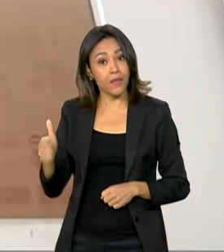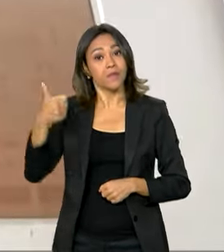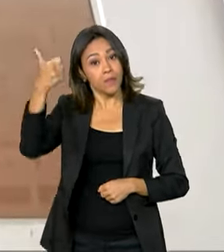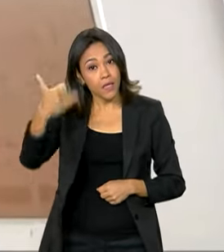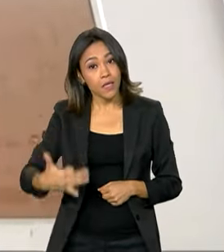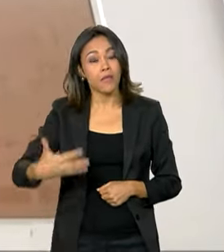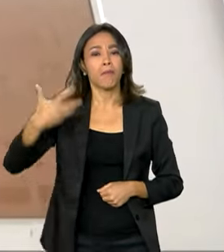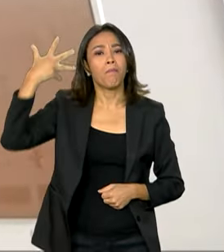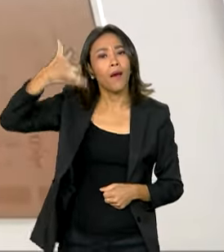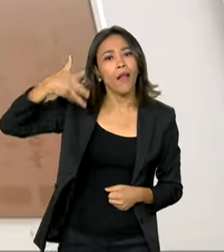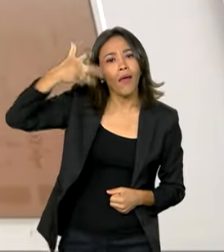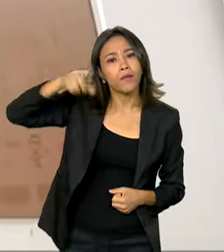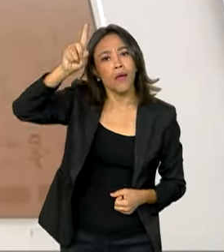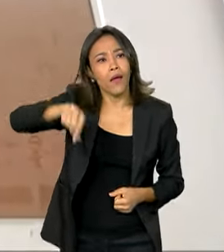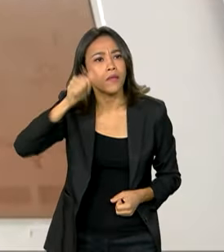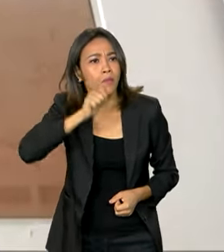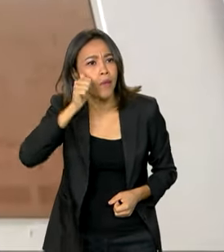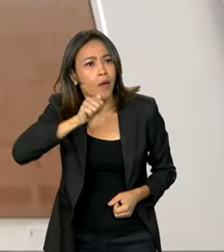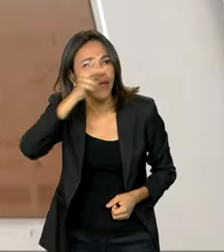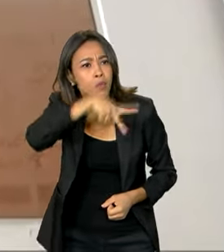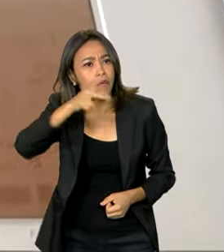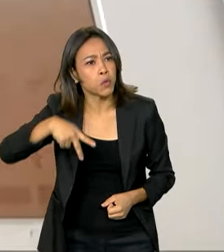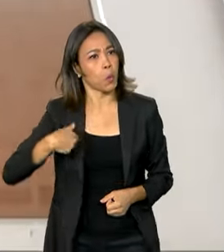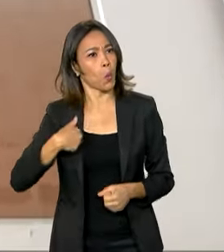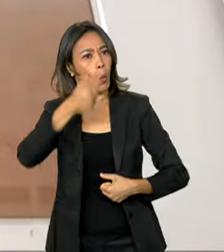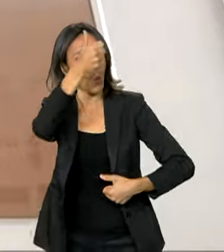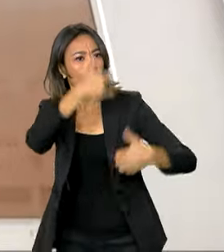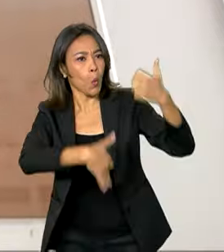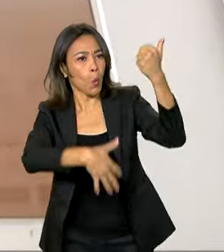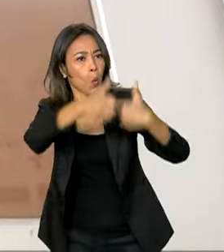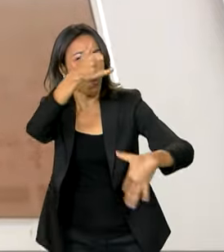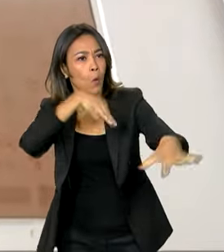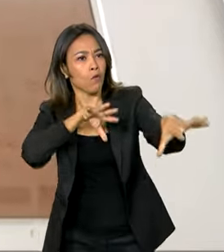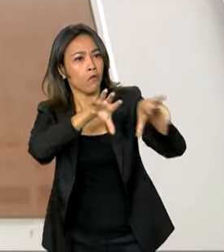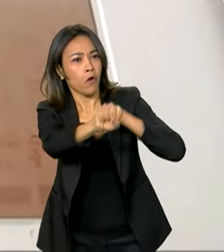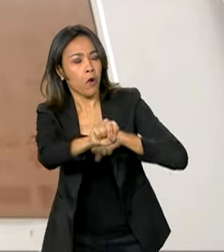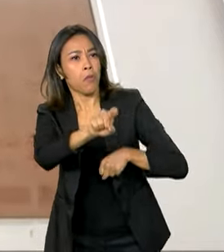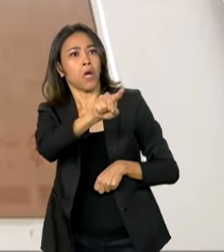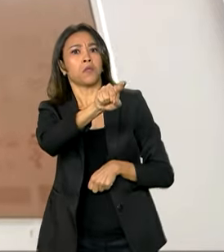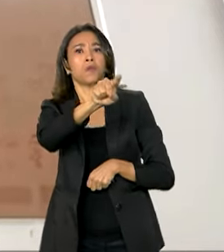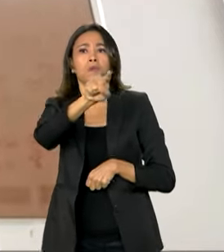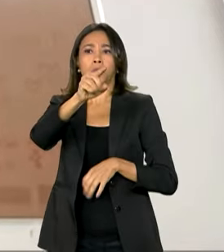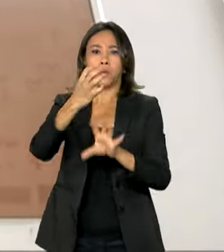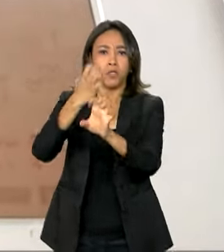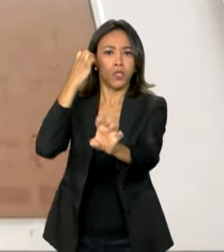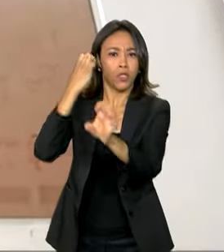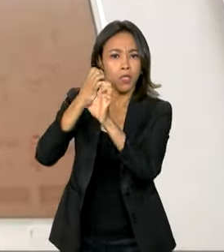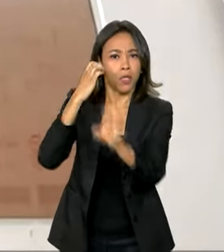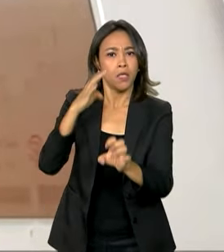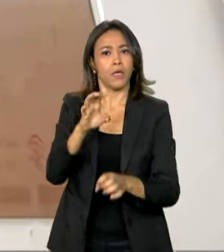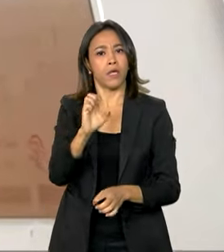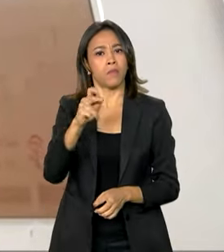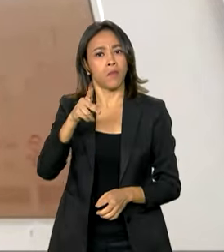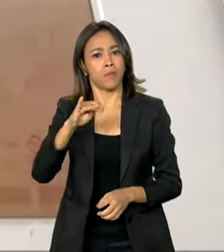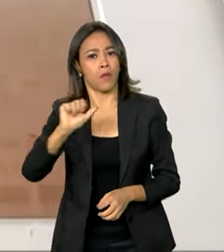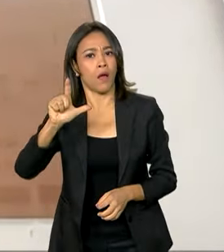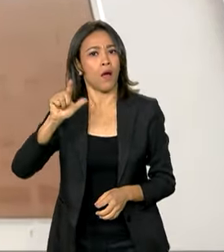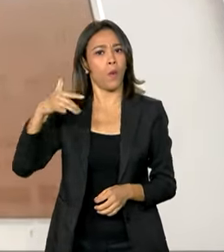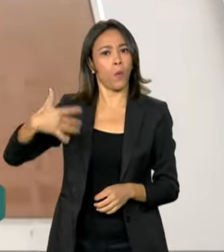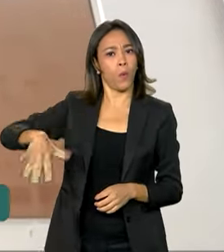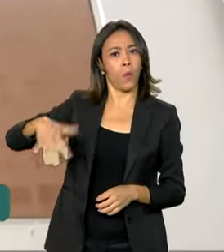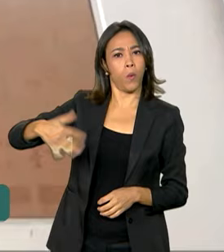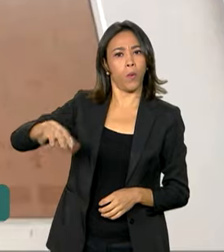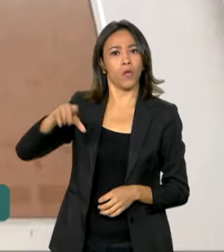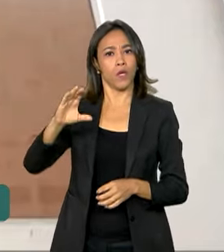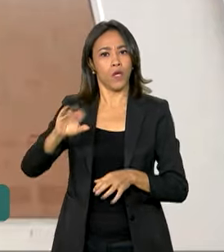eram feitas por meninas, por professoras, mulheres, todas formadas na área de engenharia, engenharia da tecnologia, engenharia da computação. Eu